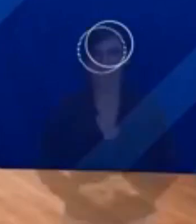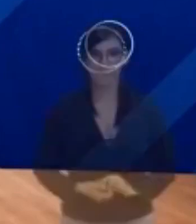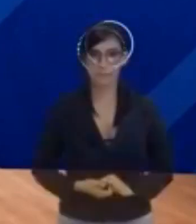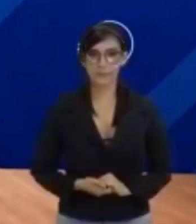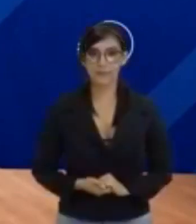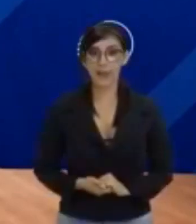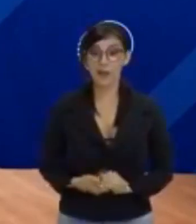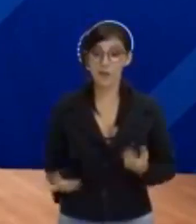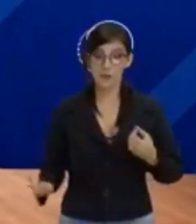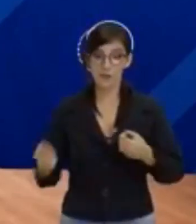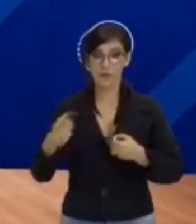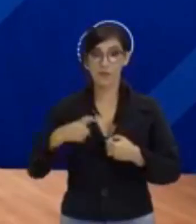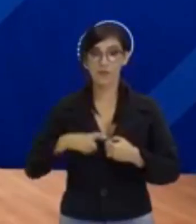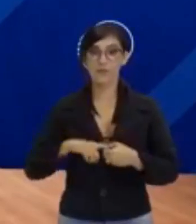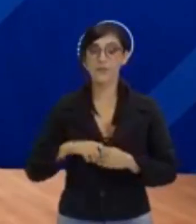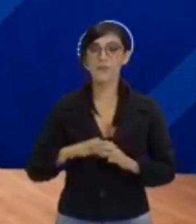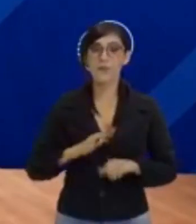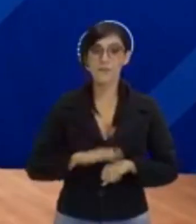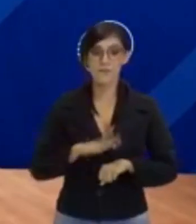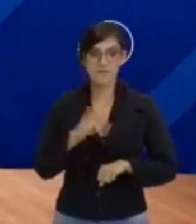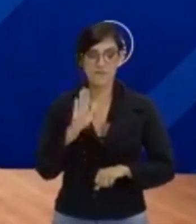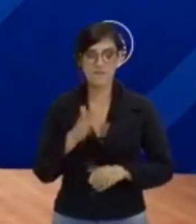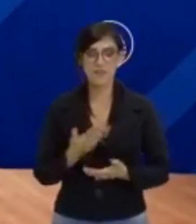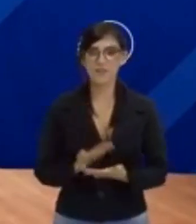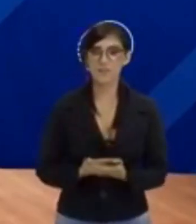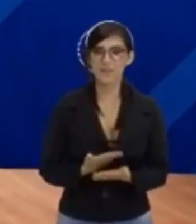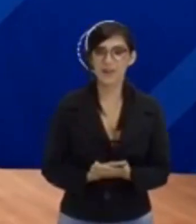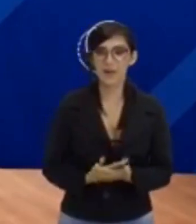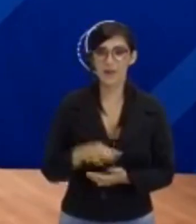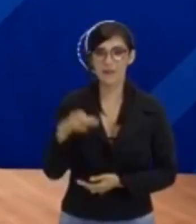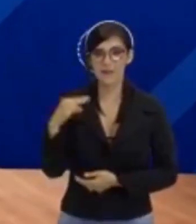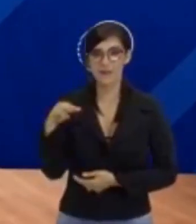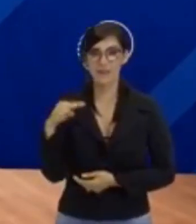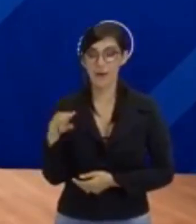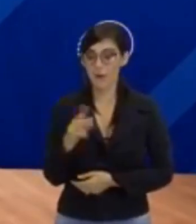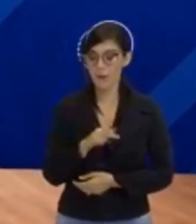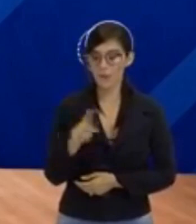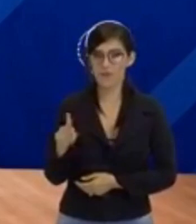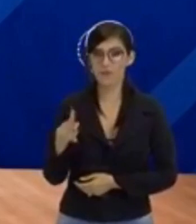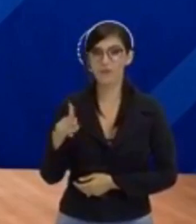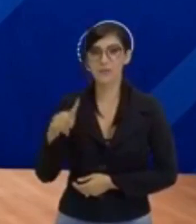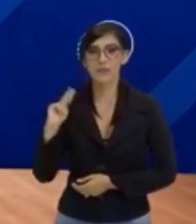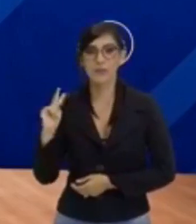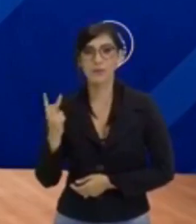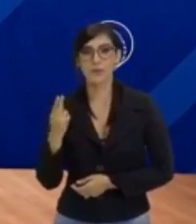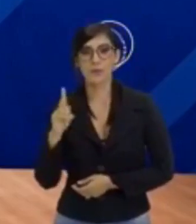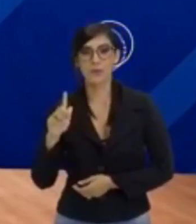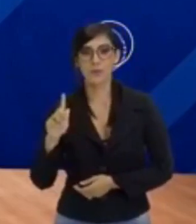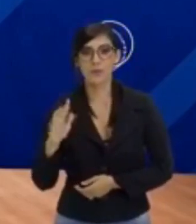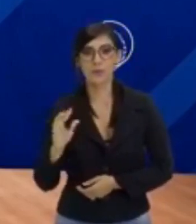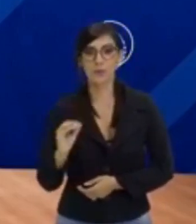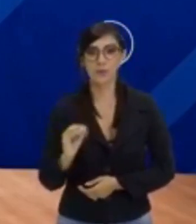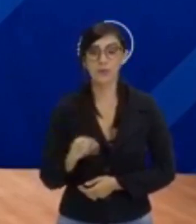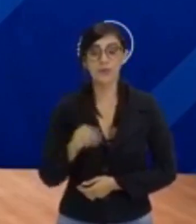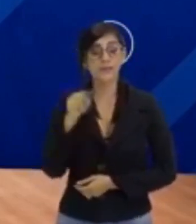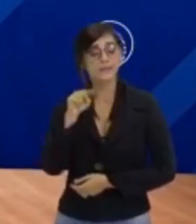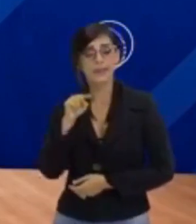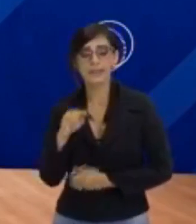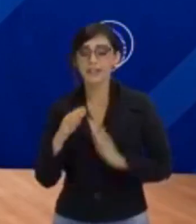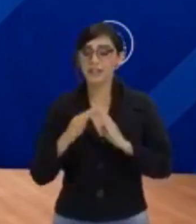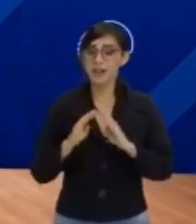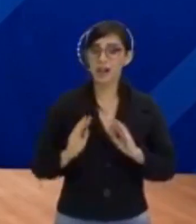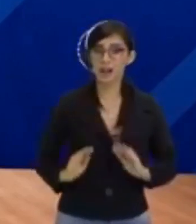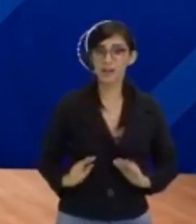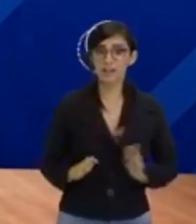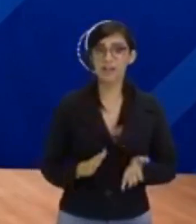Pessoal, voltamos para mais uma aula de matemática com o professor Hugo, acompanhando você aí, aluno, que está acompanhando as aulas em casa, no Todos em